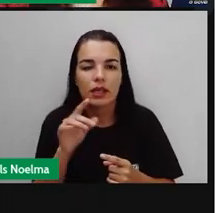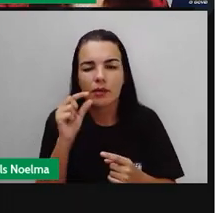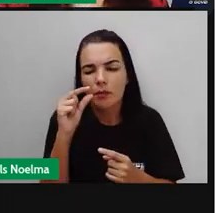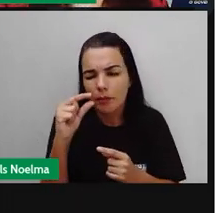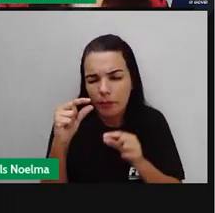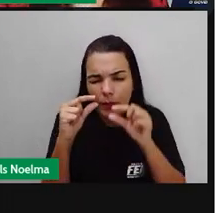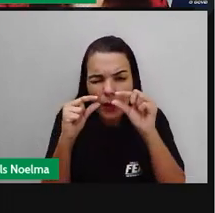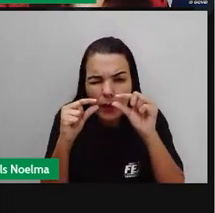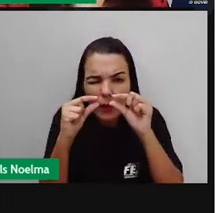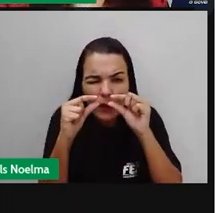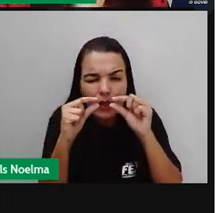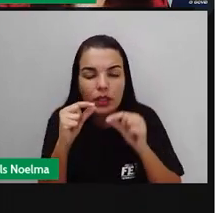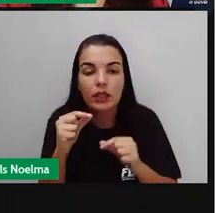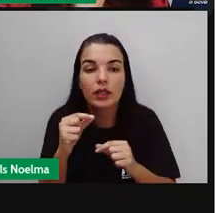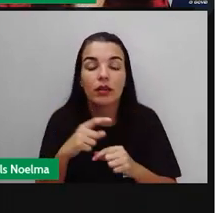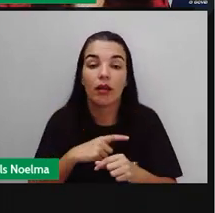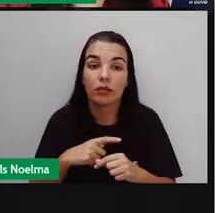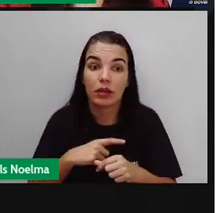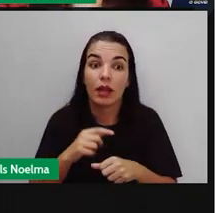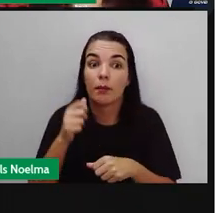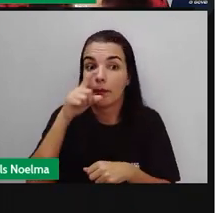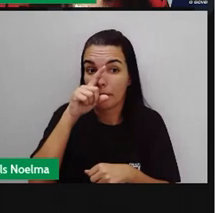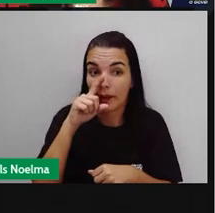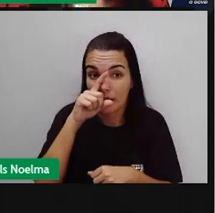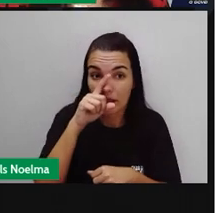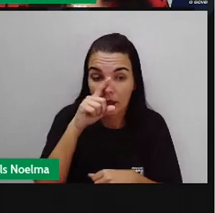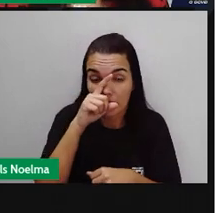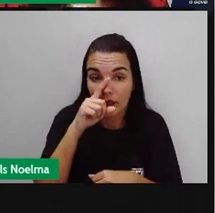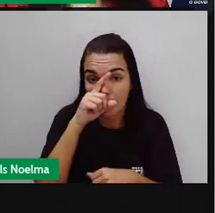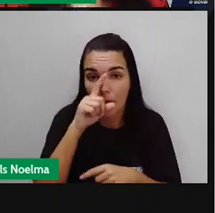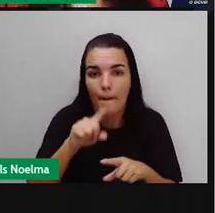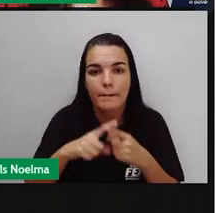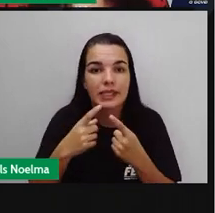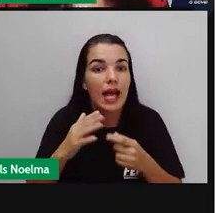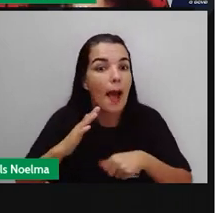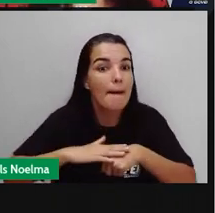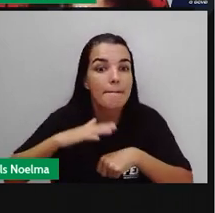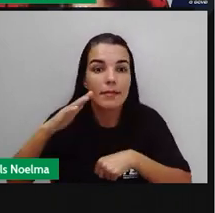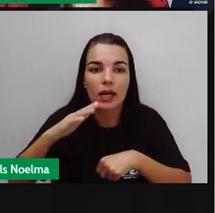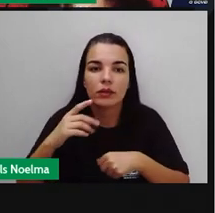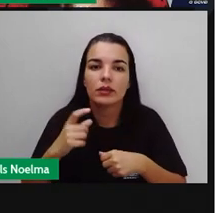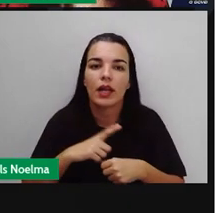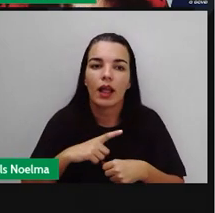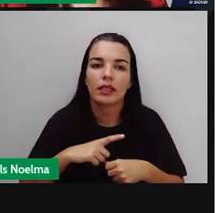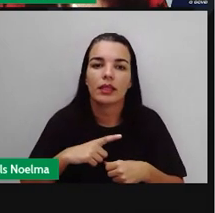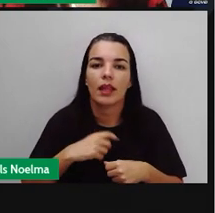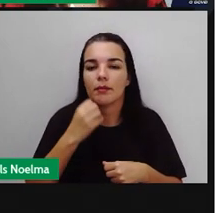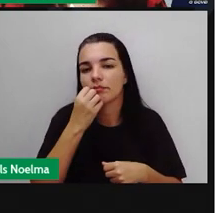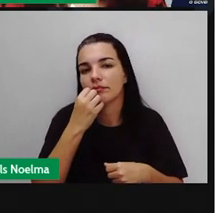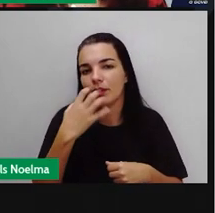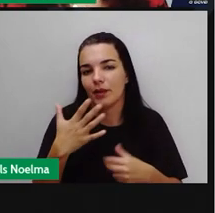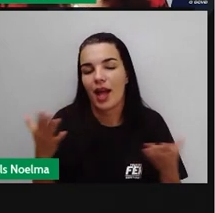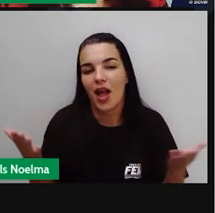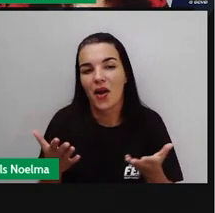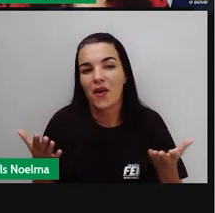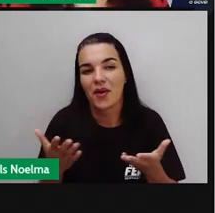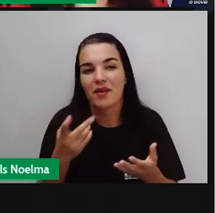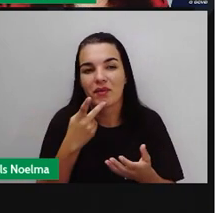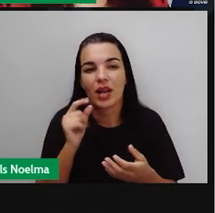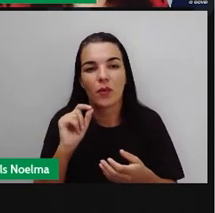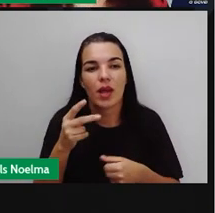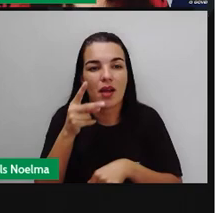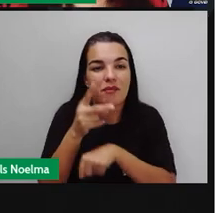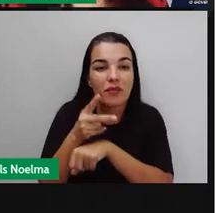minoria aí são micro-organismos patogênicos, que são os causadores de doenças. E vamos falar um